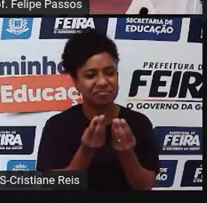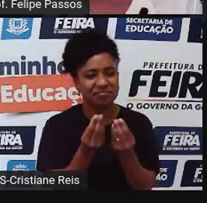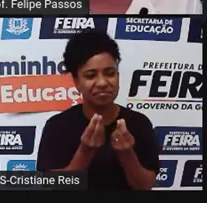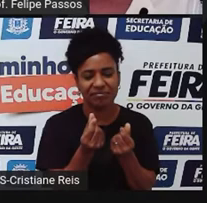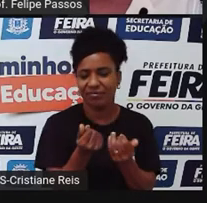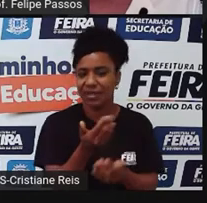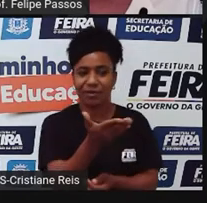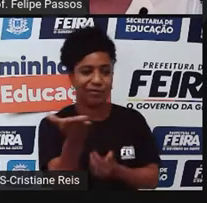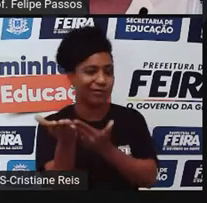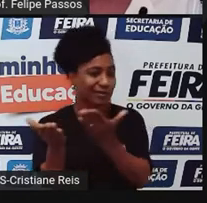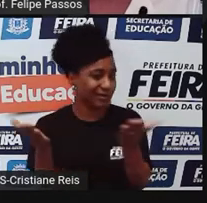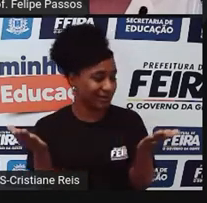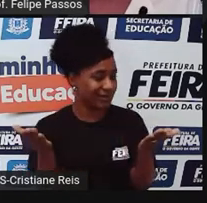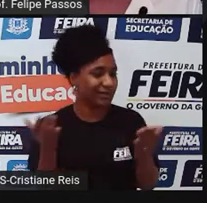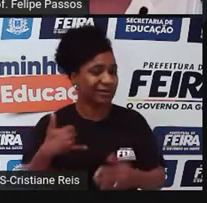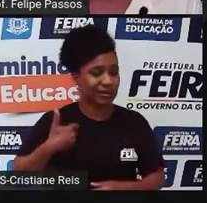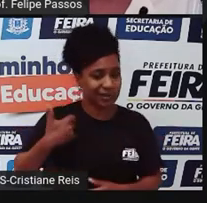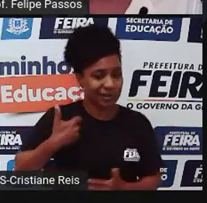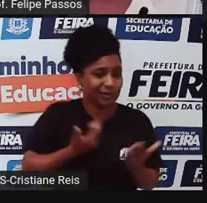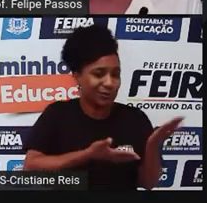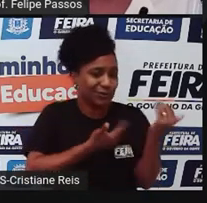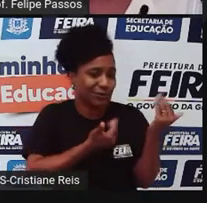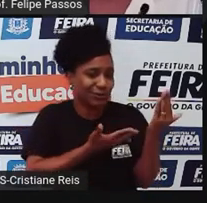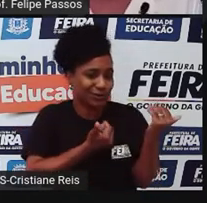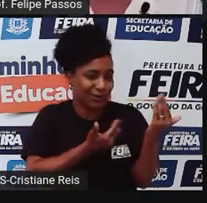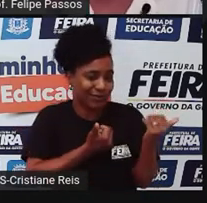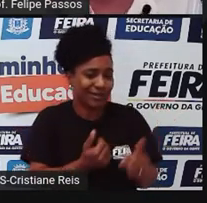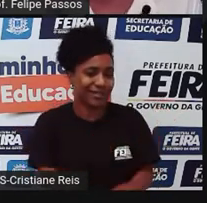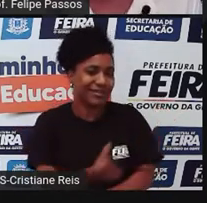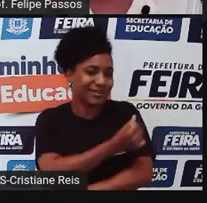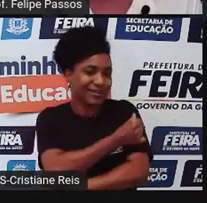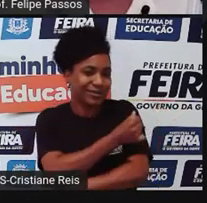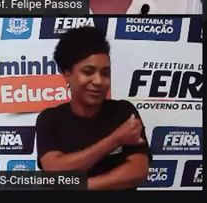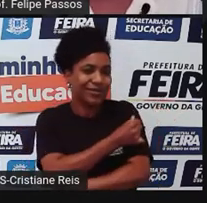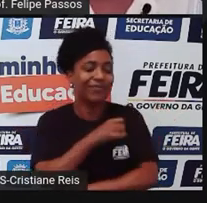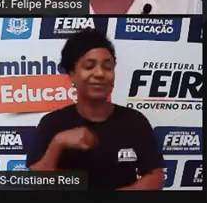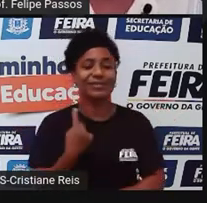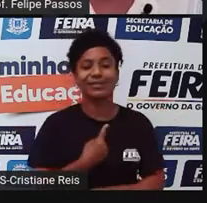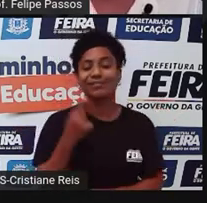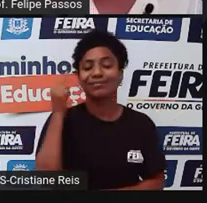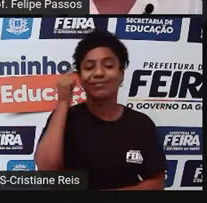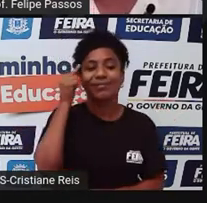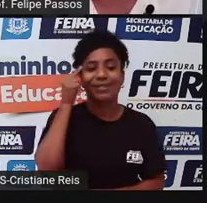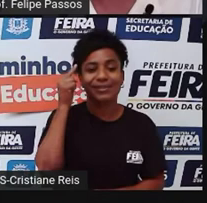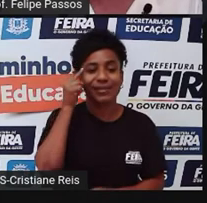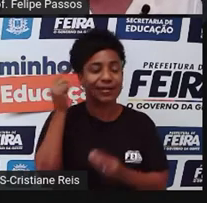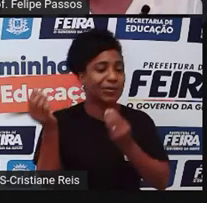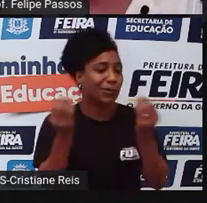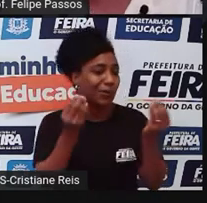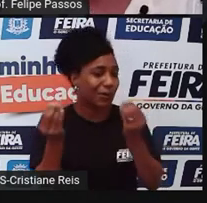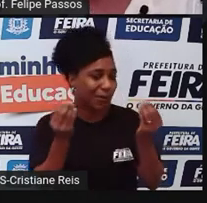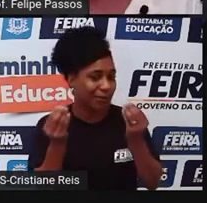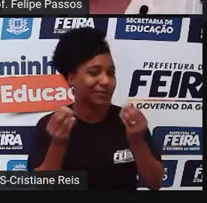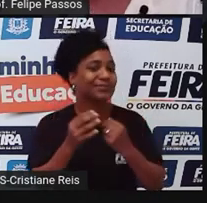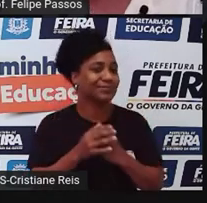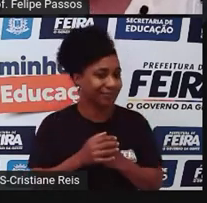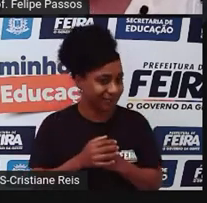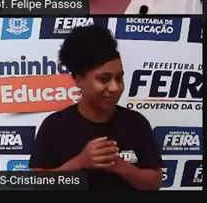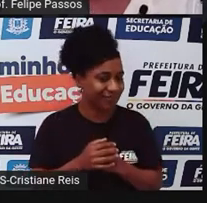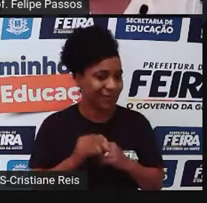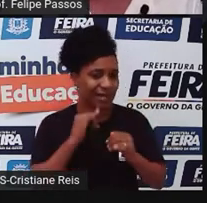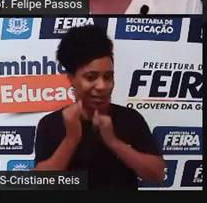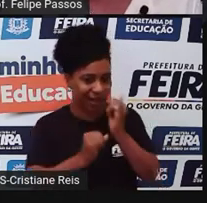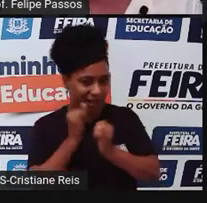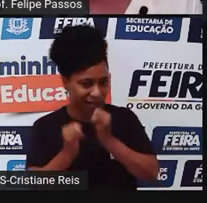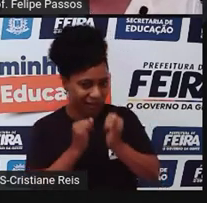vocês são sexto ano e precisam começar a pensar sobre a qualidade do que a gente assiste na internet.